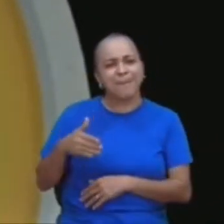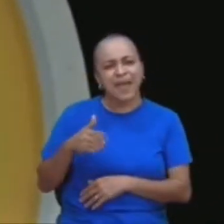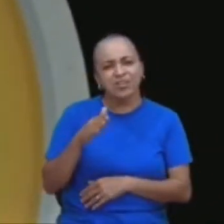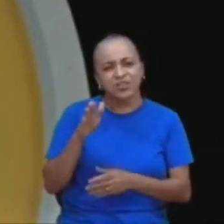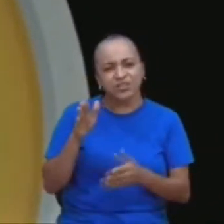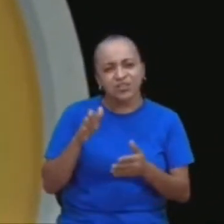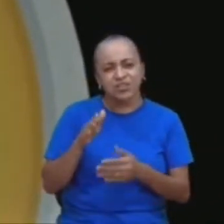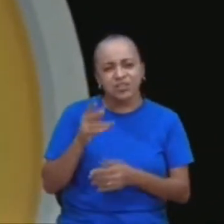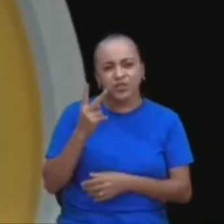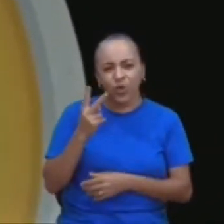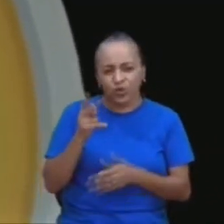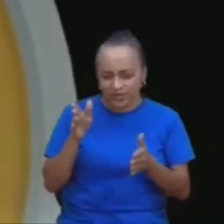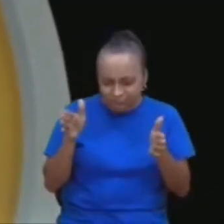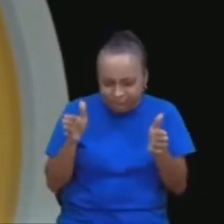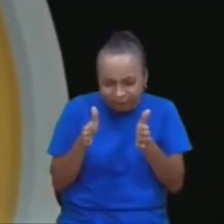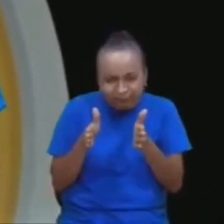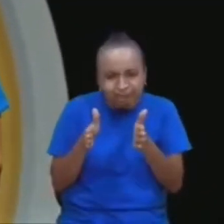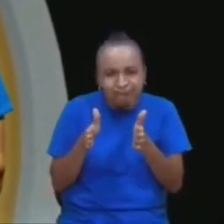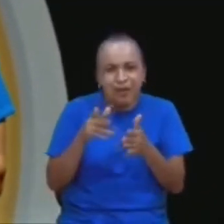Dois pacus, né?